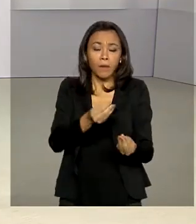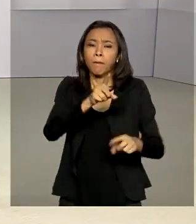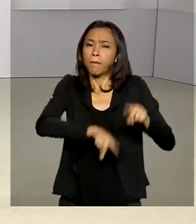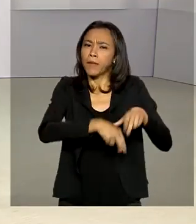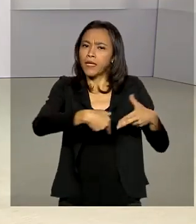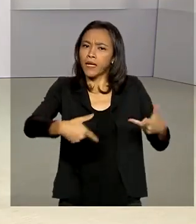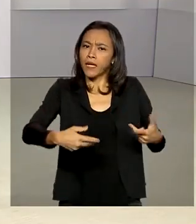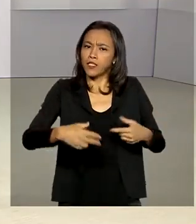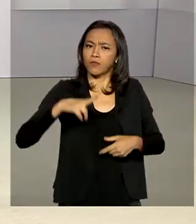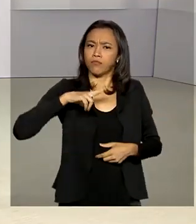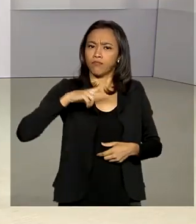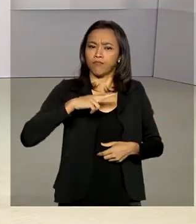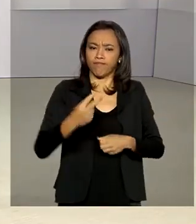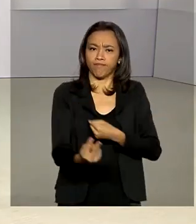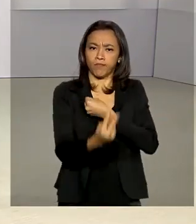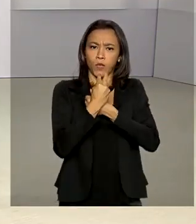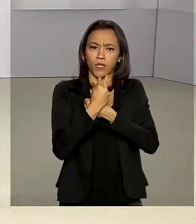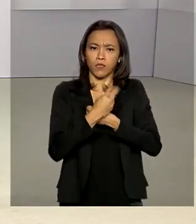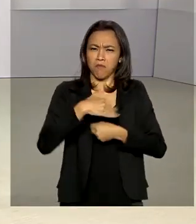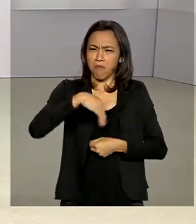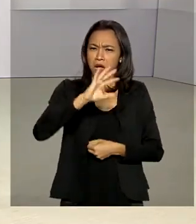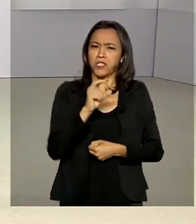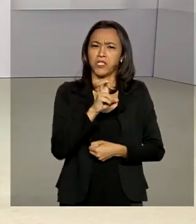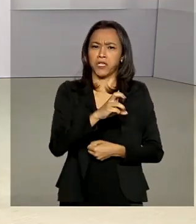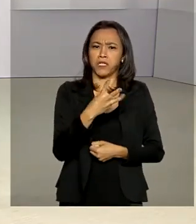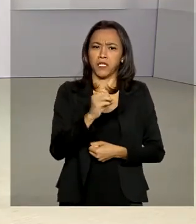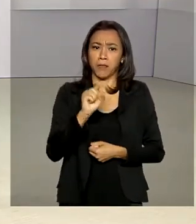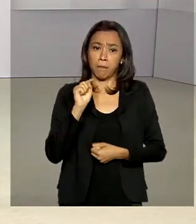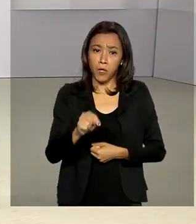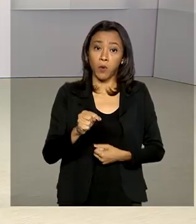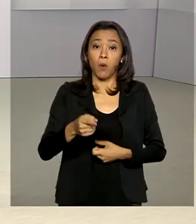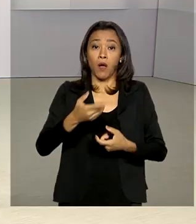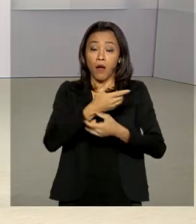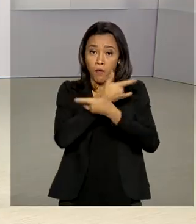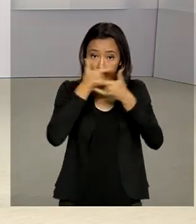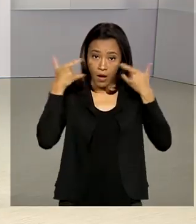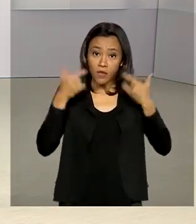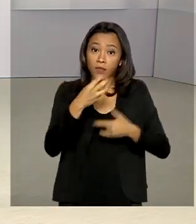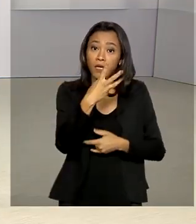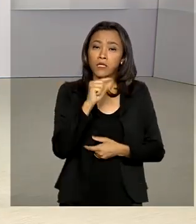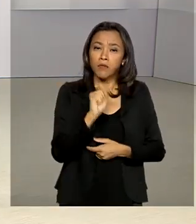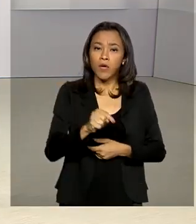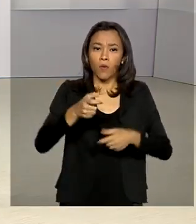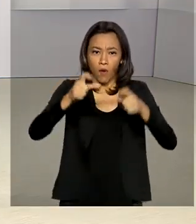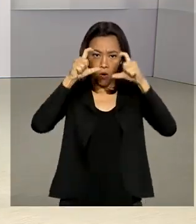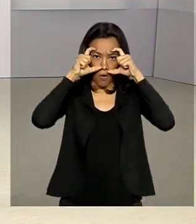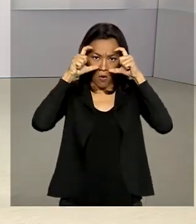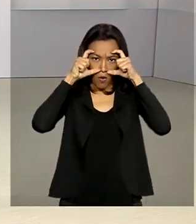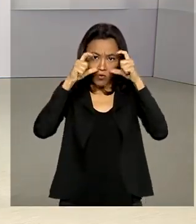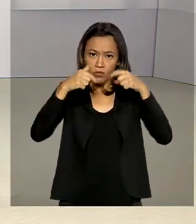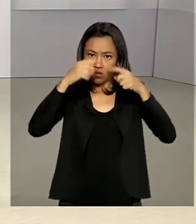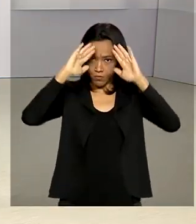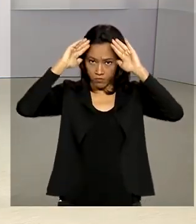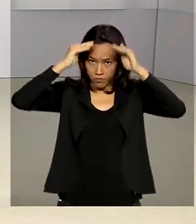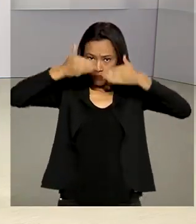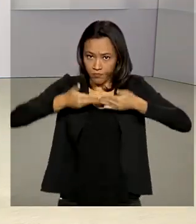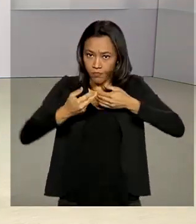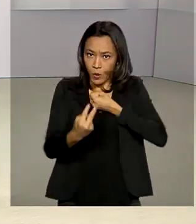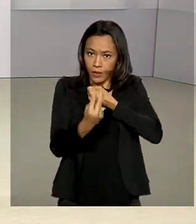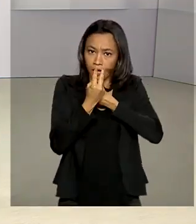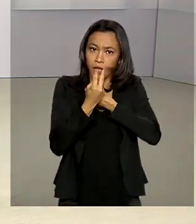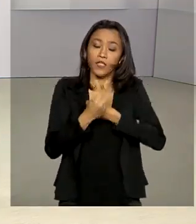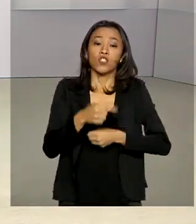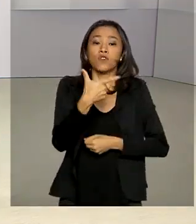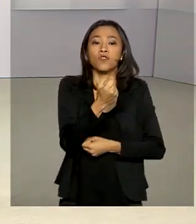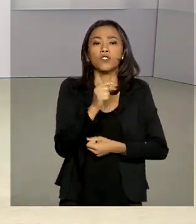individual. São mais de 530 mil máscaras, 3 mil óculos de proteção ou protetores faciais, cerca de